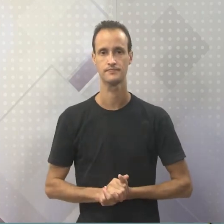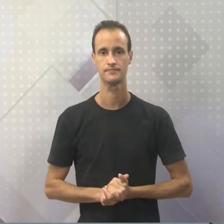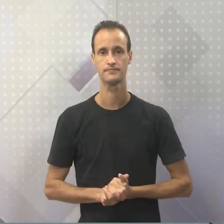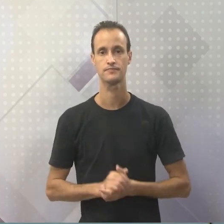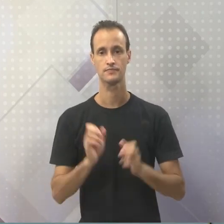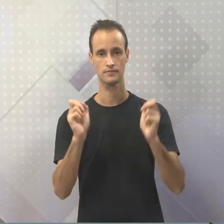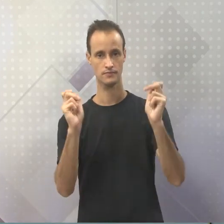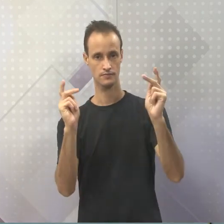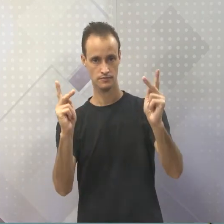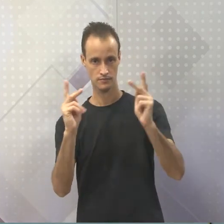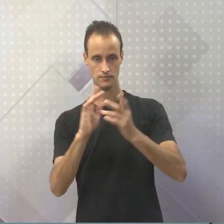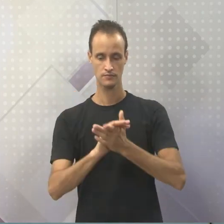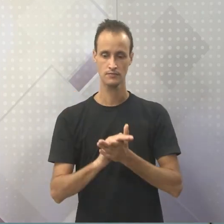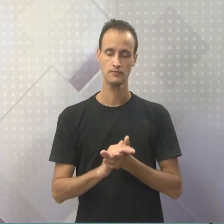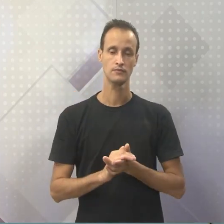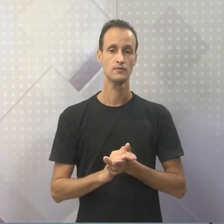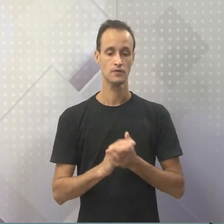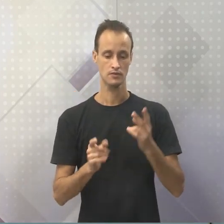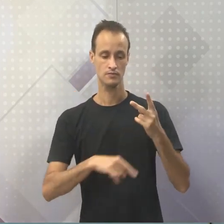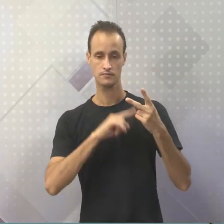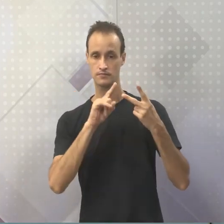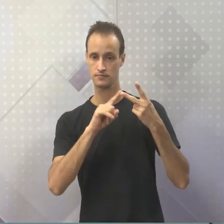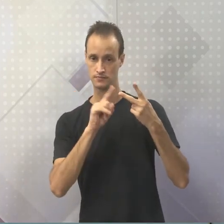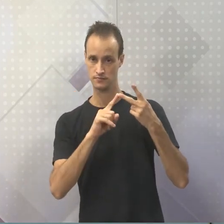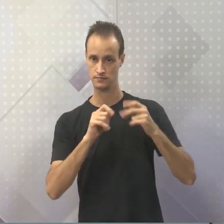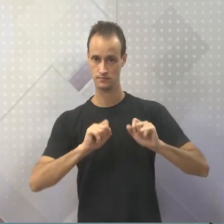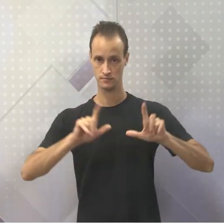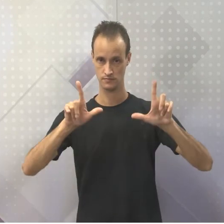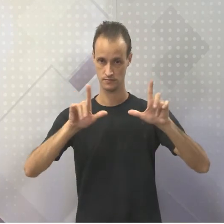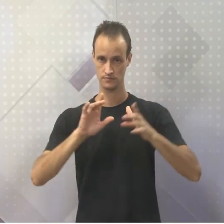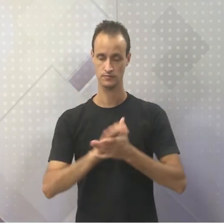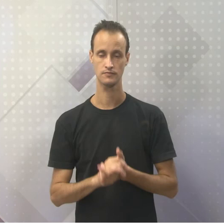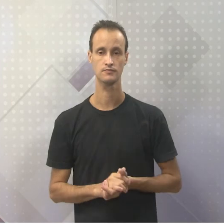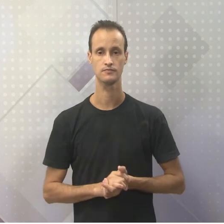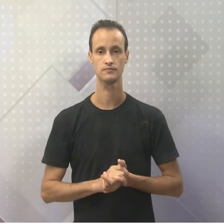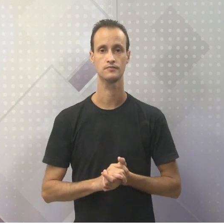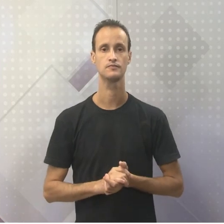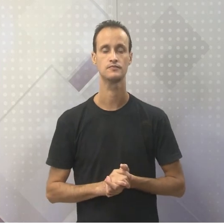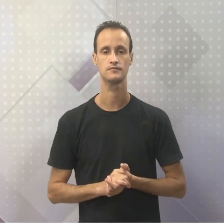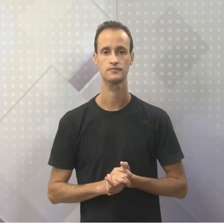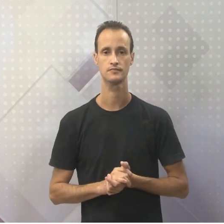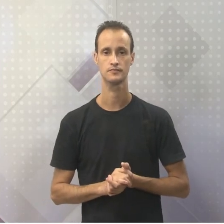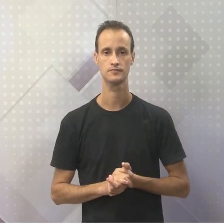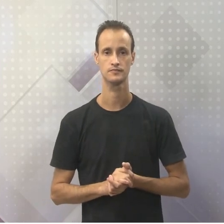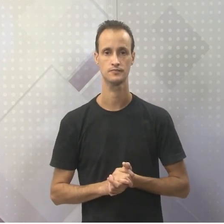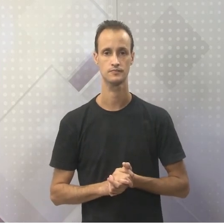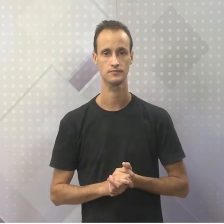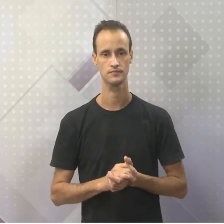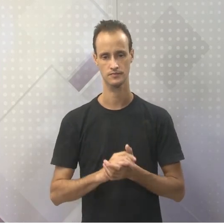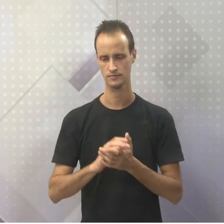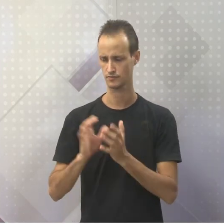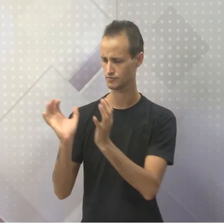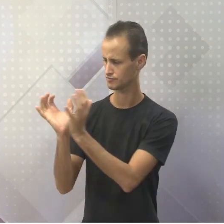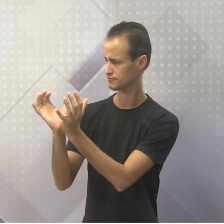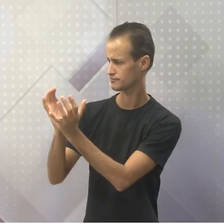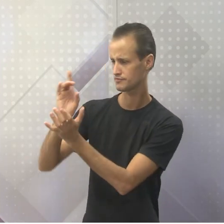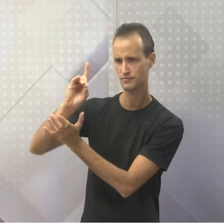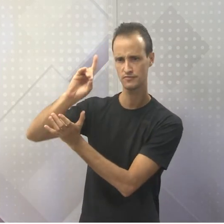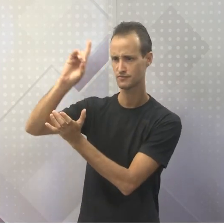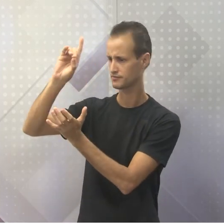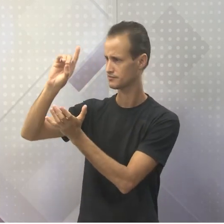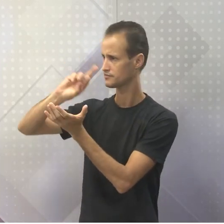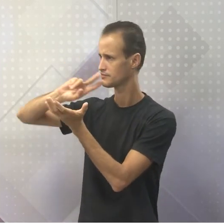Ok, pessoal. Vamos lá para o nosso último slide. Observa aqui. Olha só. Os deuses, além de ter